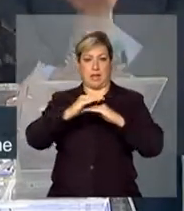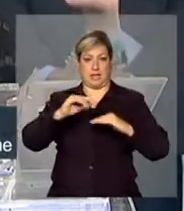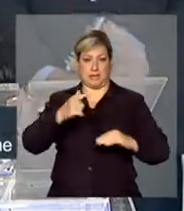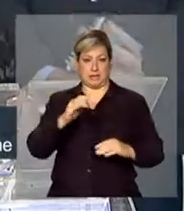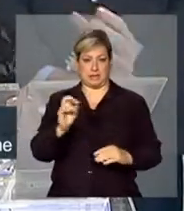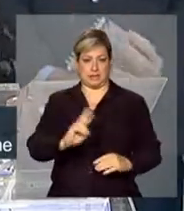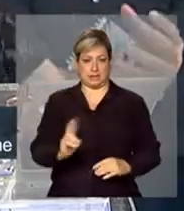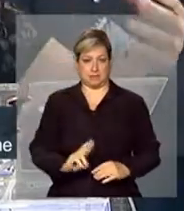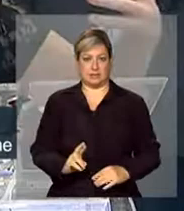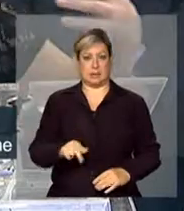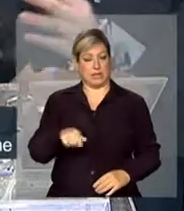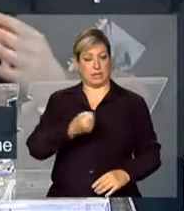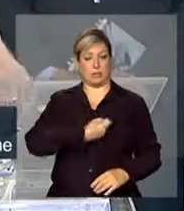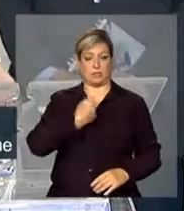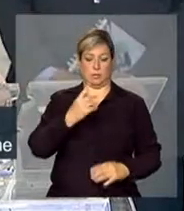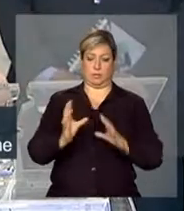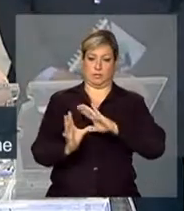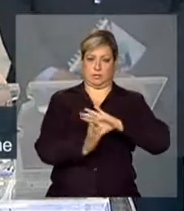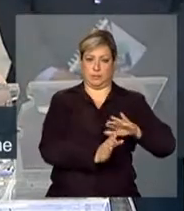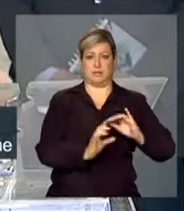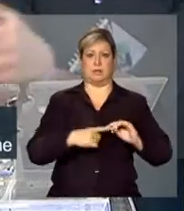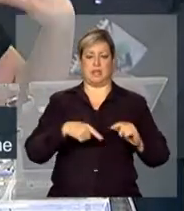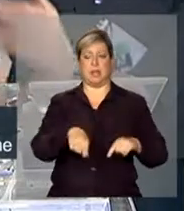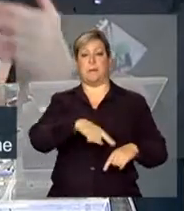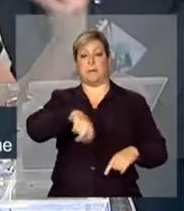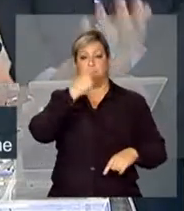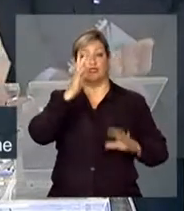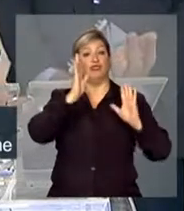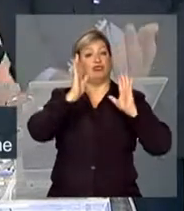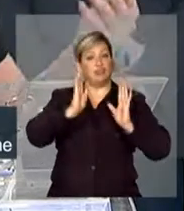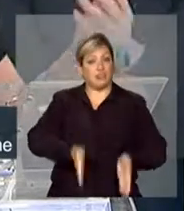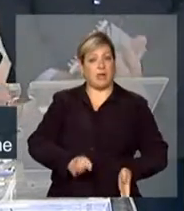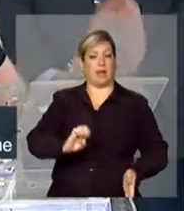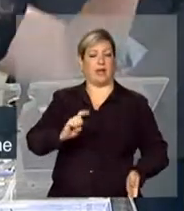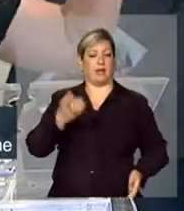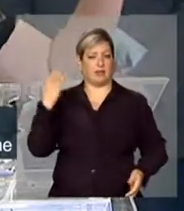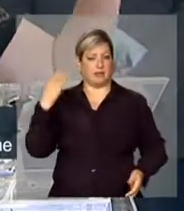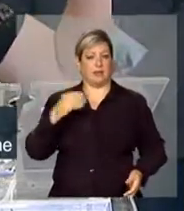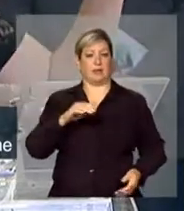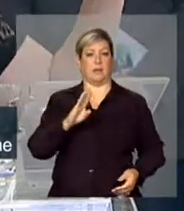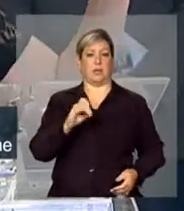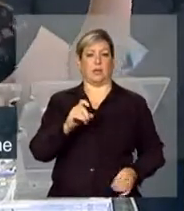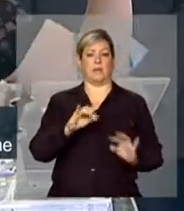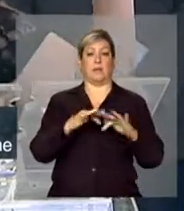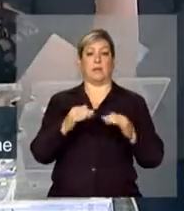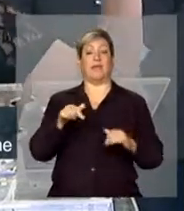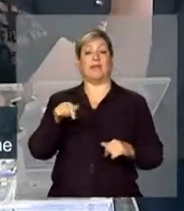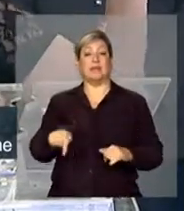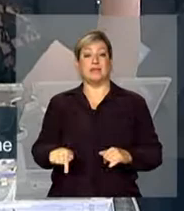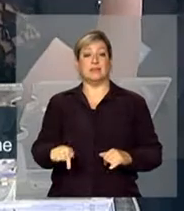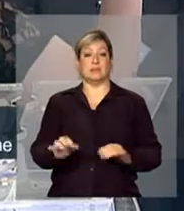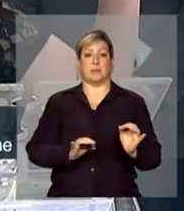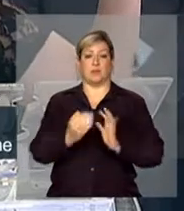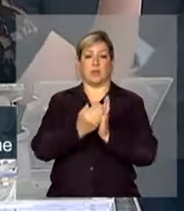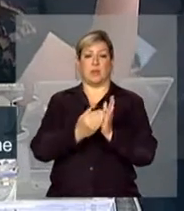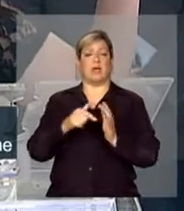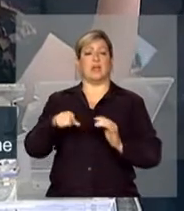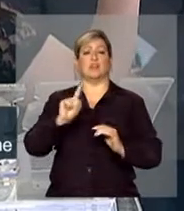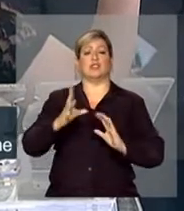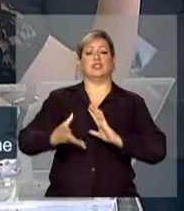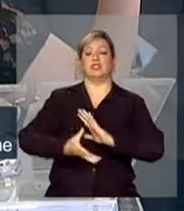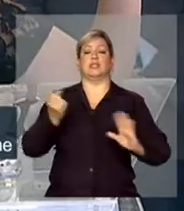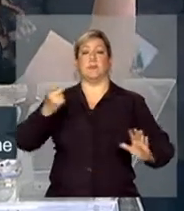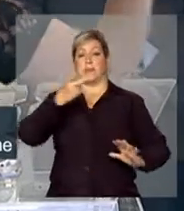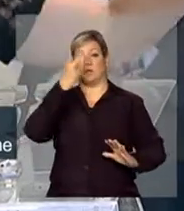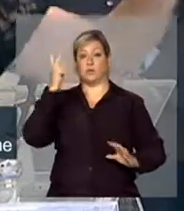número, essas pessoas já eram do Bolsa Família e o mecanismo do Bolsa Família, como eu expliquei, ele não tirava as pessoas da extrema